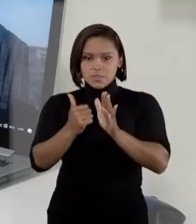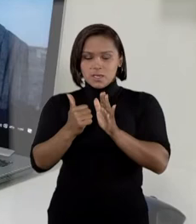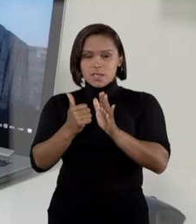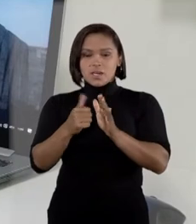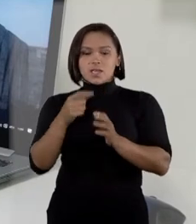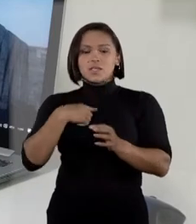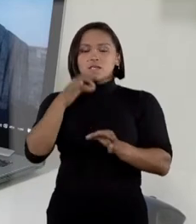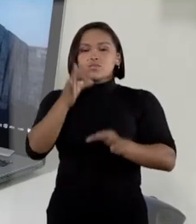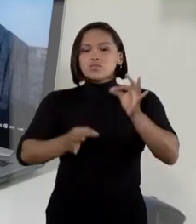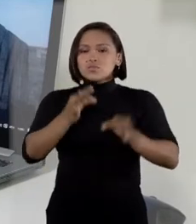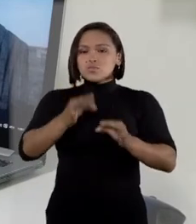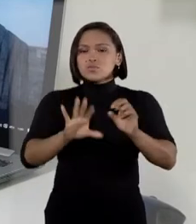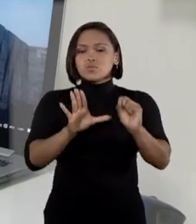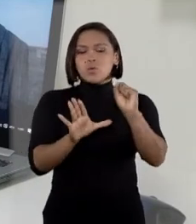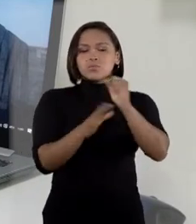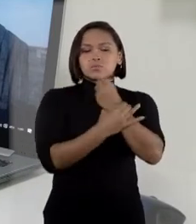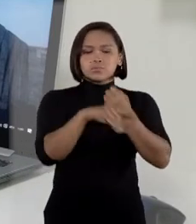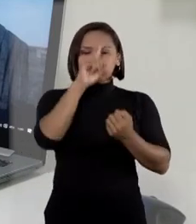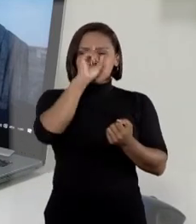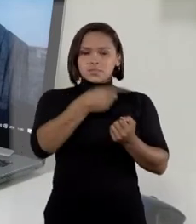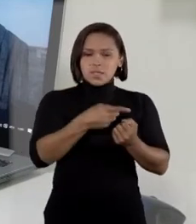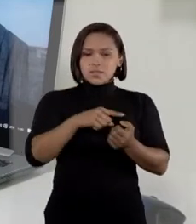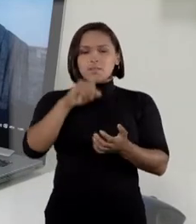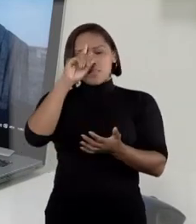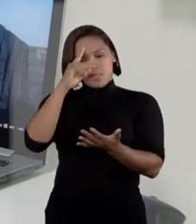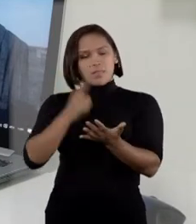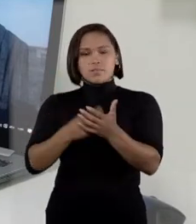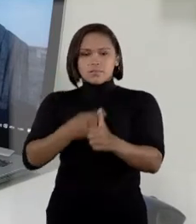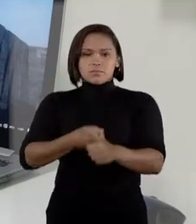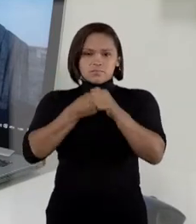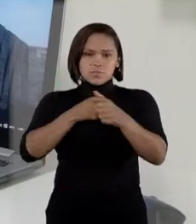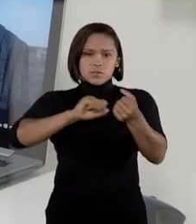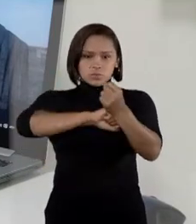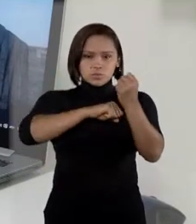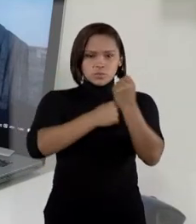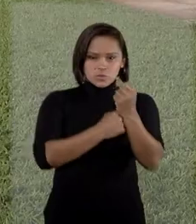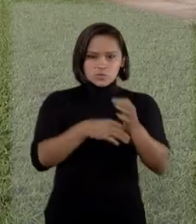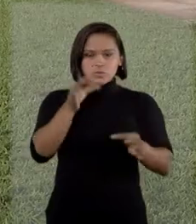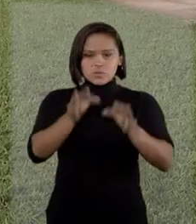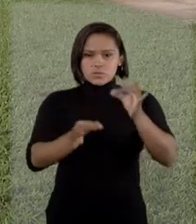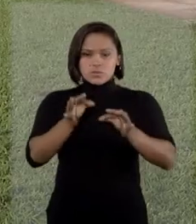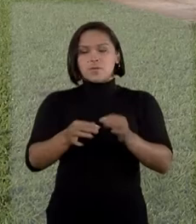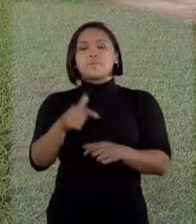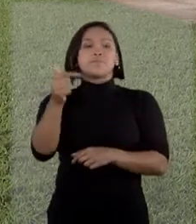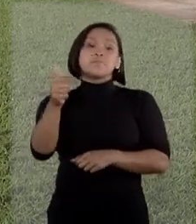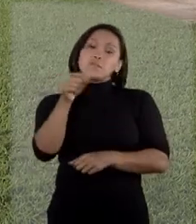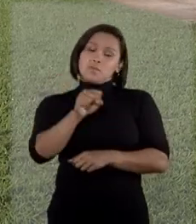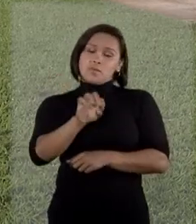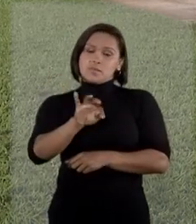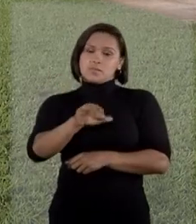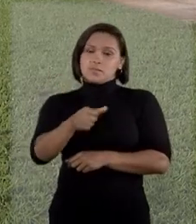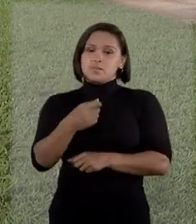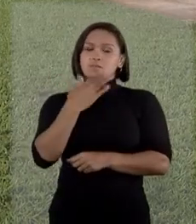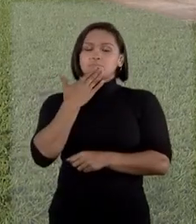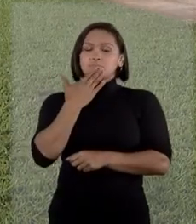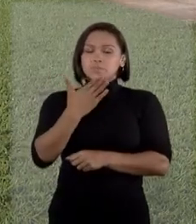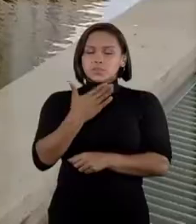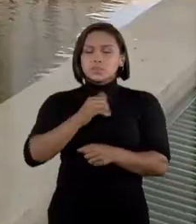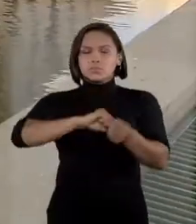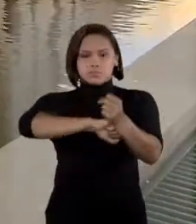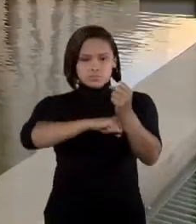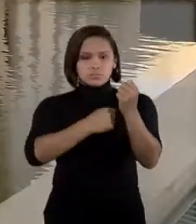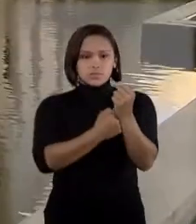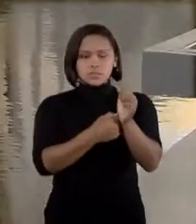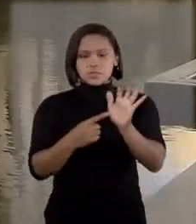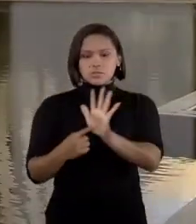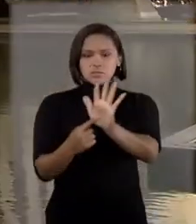julgou o mandado de segurança e determinou a suspensão do bloqueio judicial. No STJ, o pedido de suspensão do bloqueio